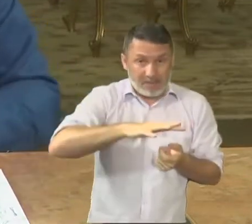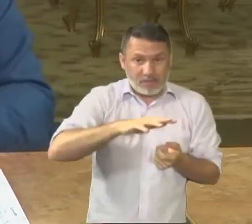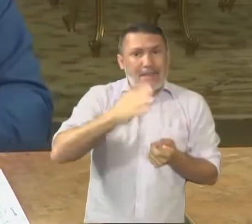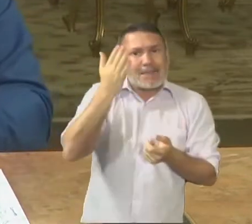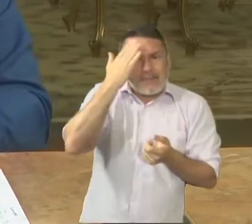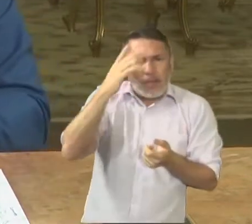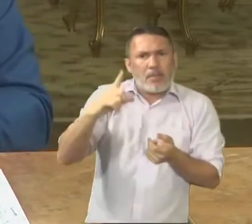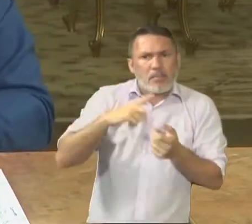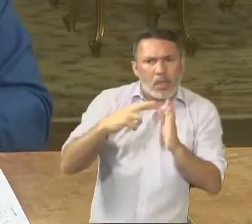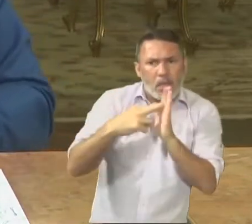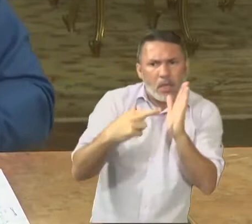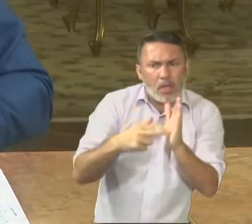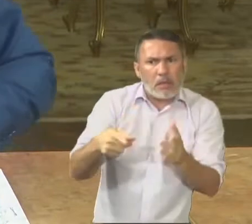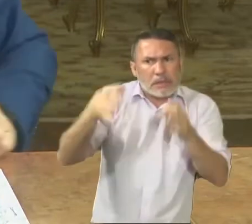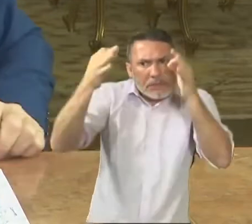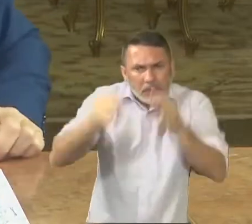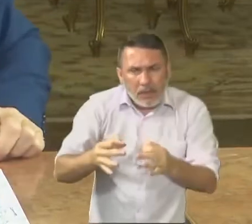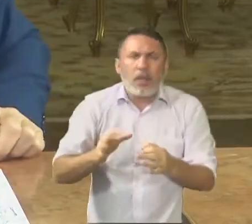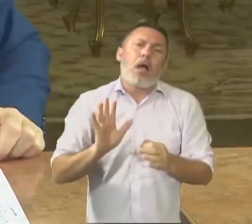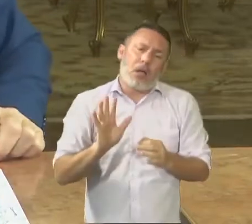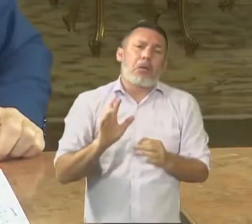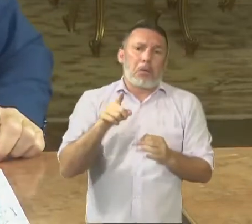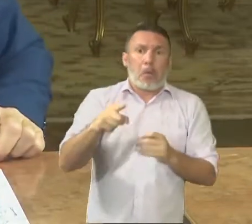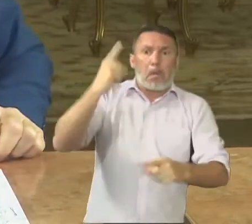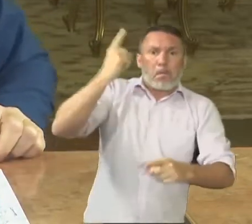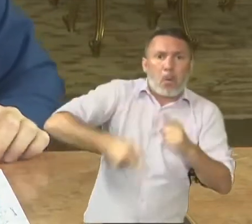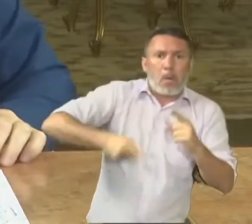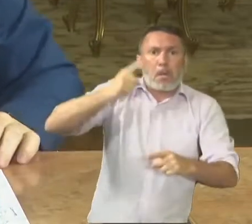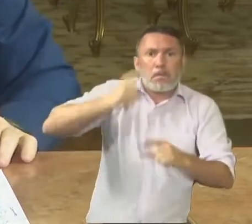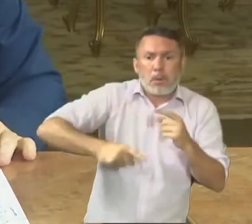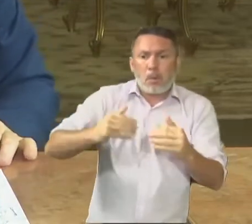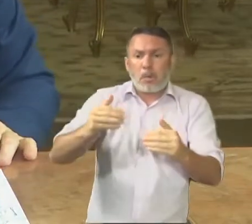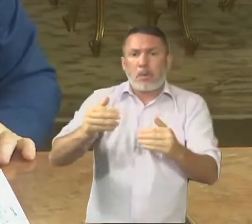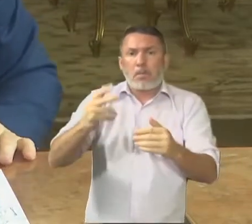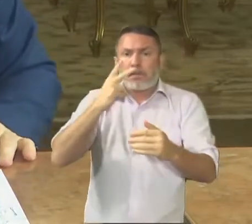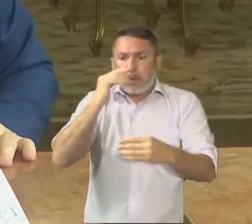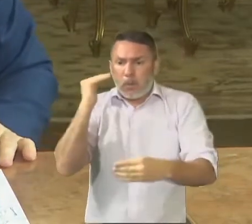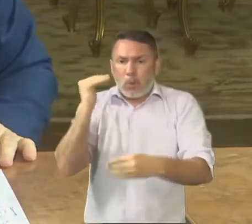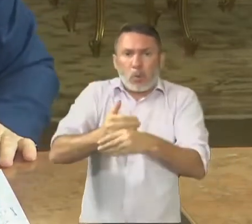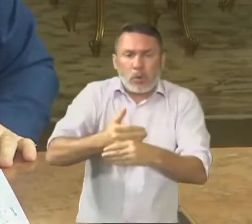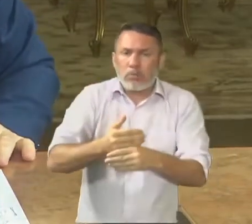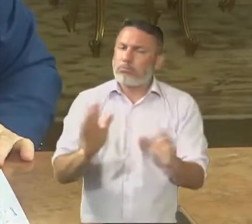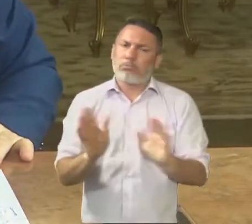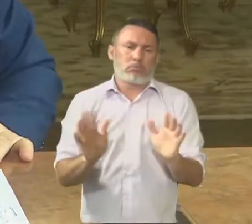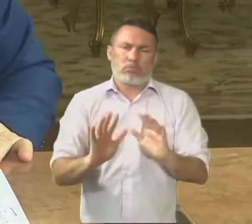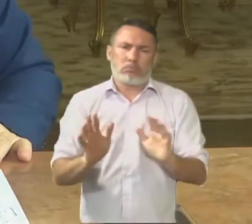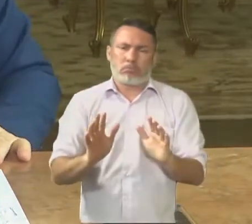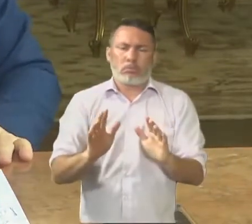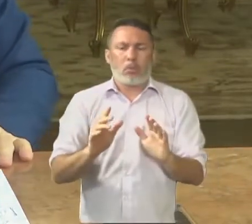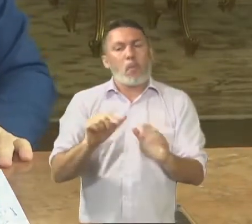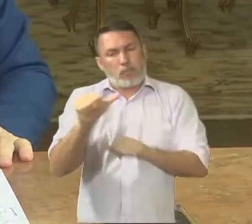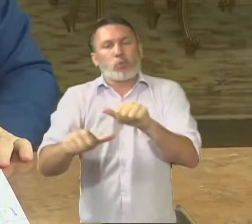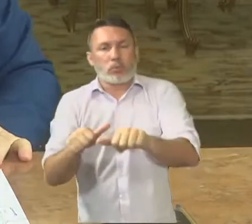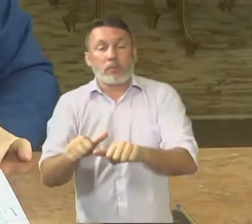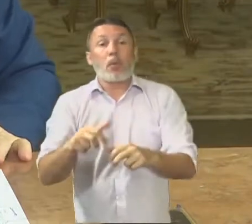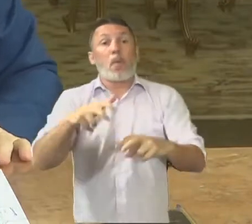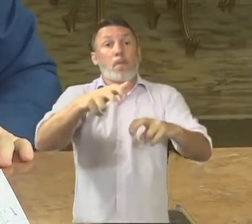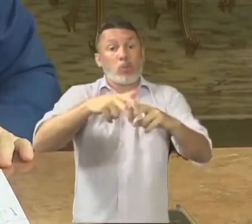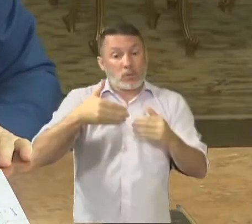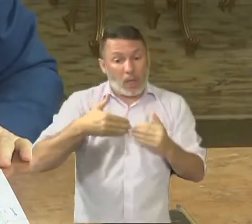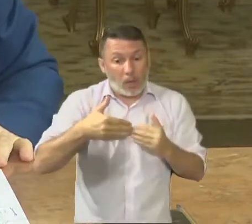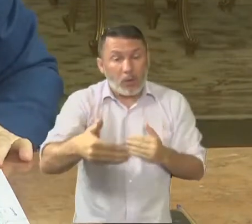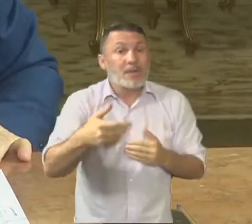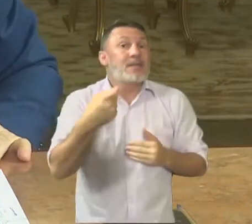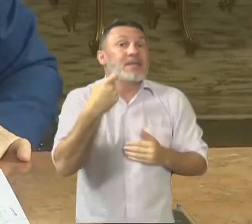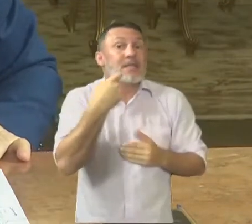ter tantas restrições a ele. Então, por isso que nós, na sexta-feira, vamos apresentar novas